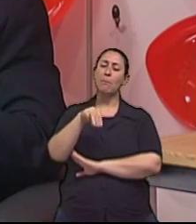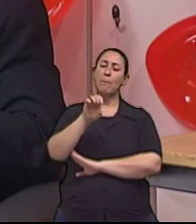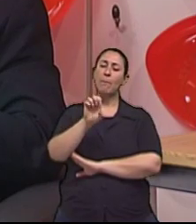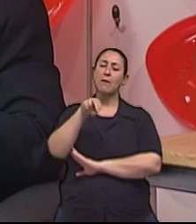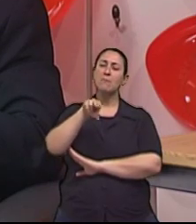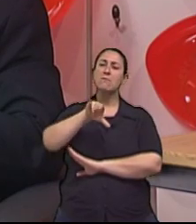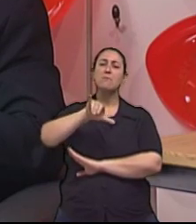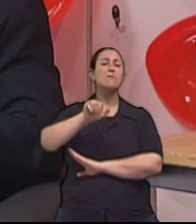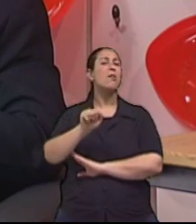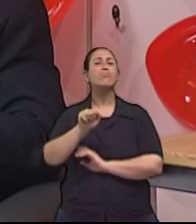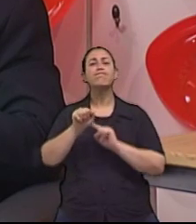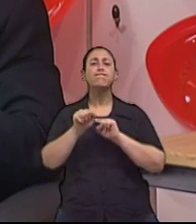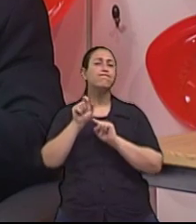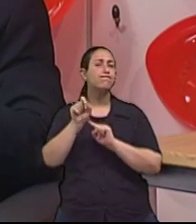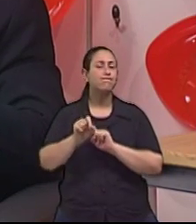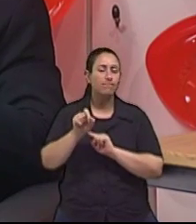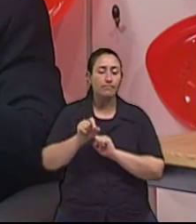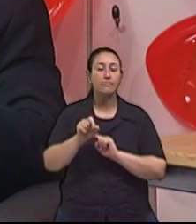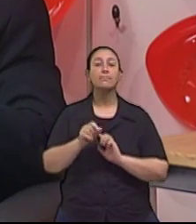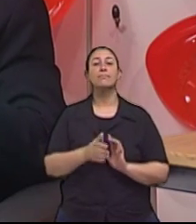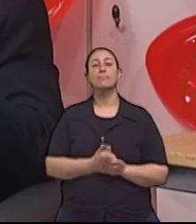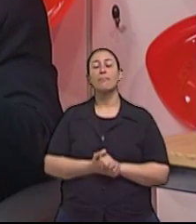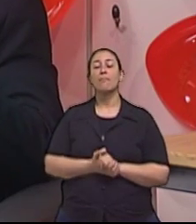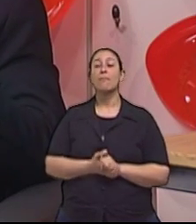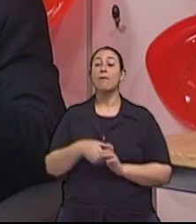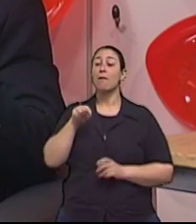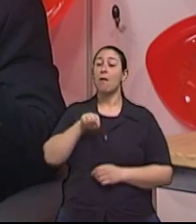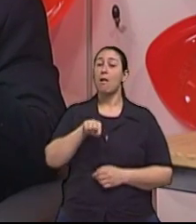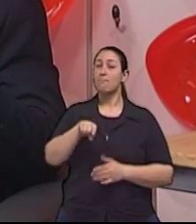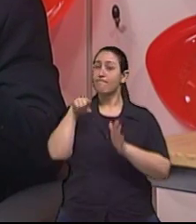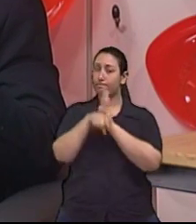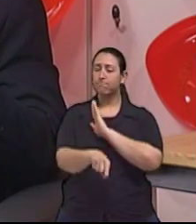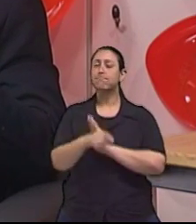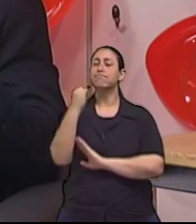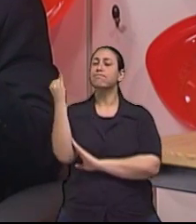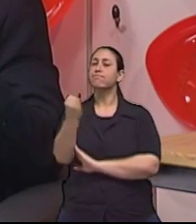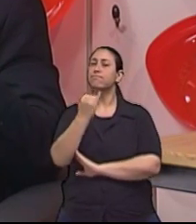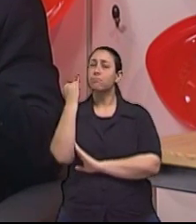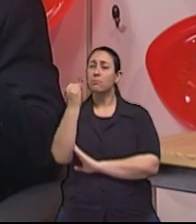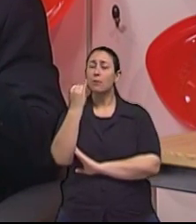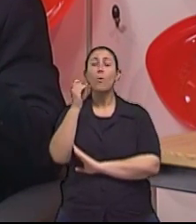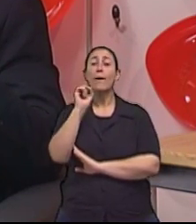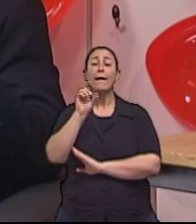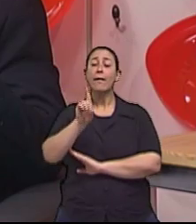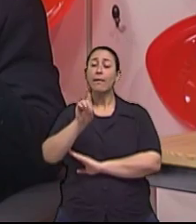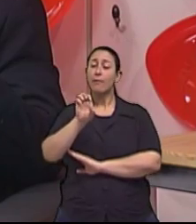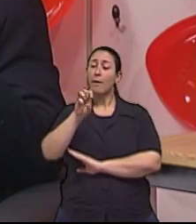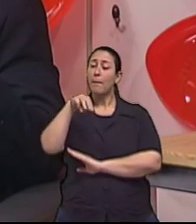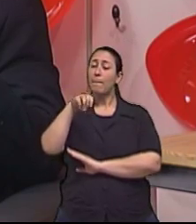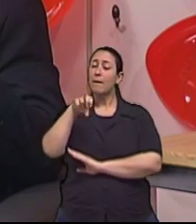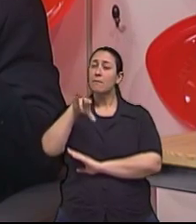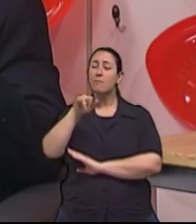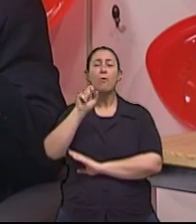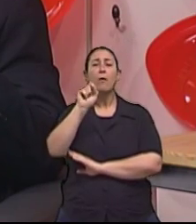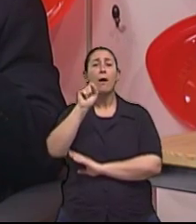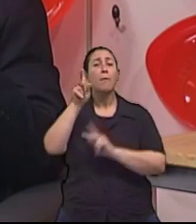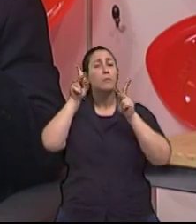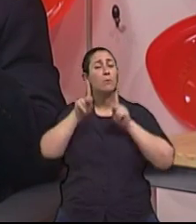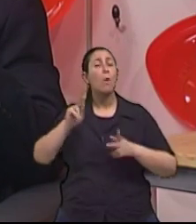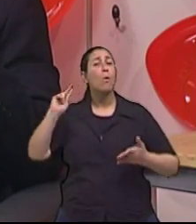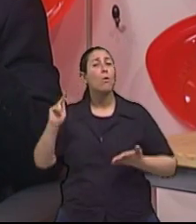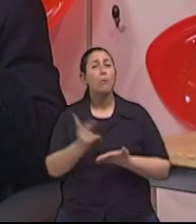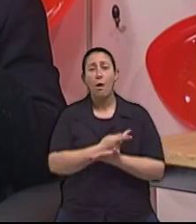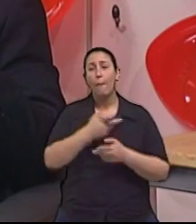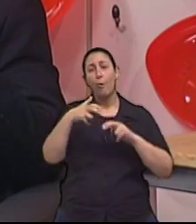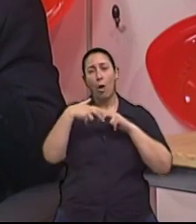é muito importante, Isabel. Demência é uma perda da independência do indivíduo devido